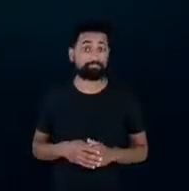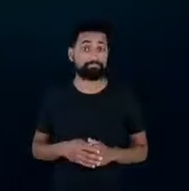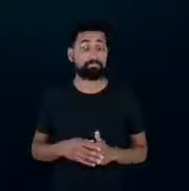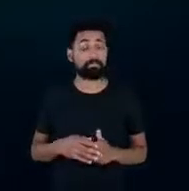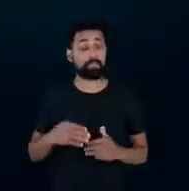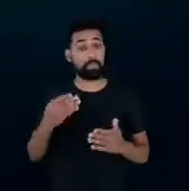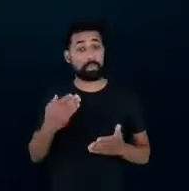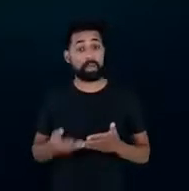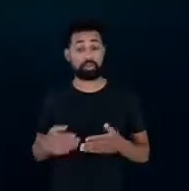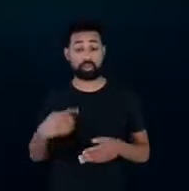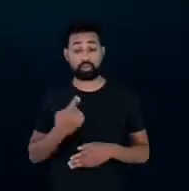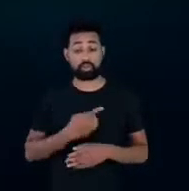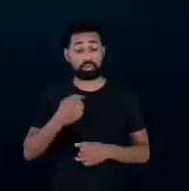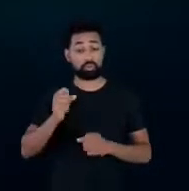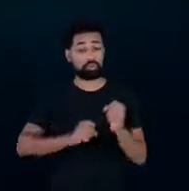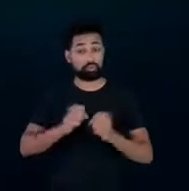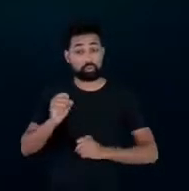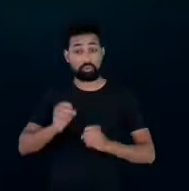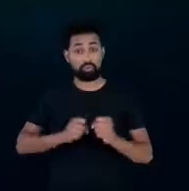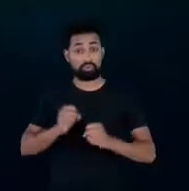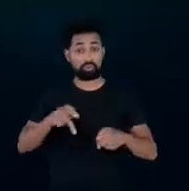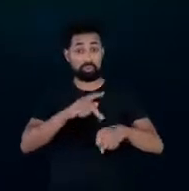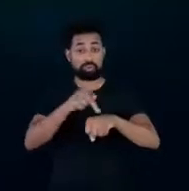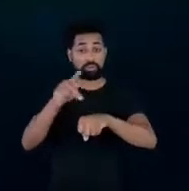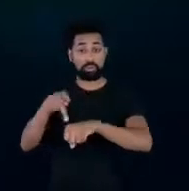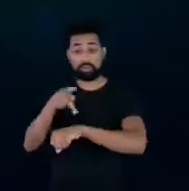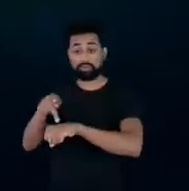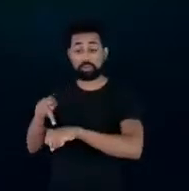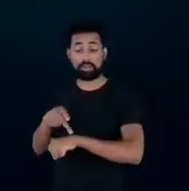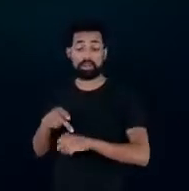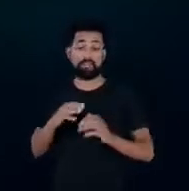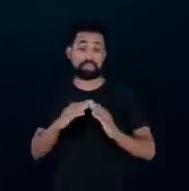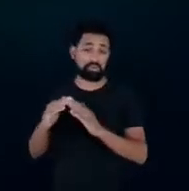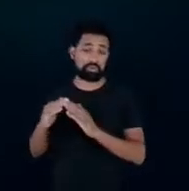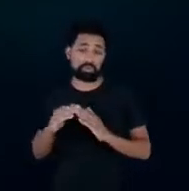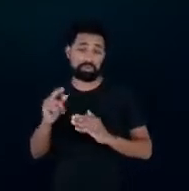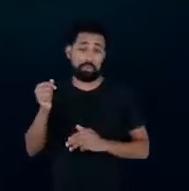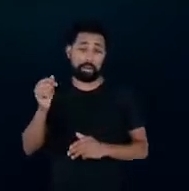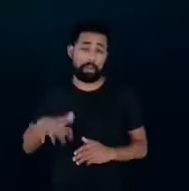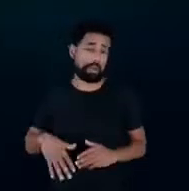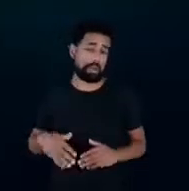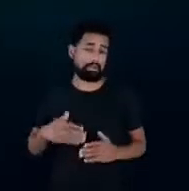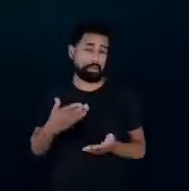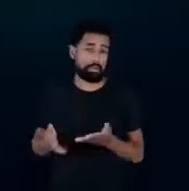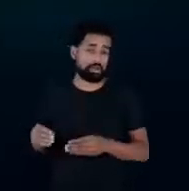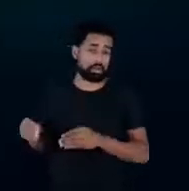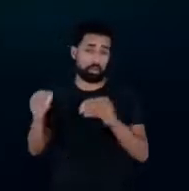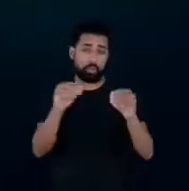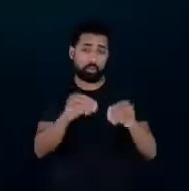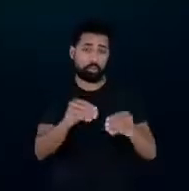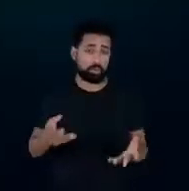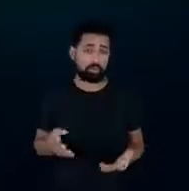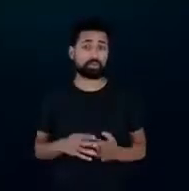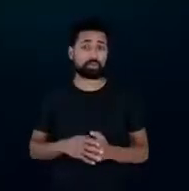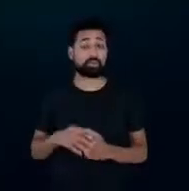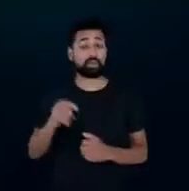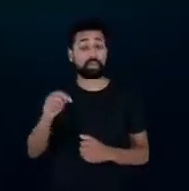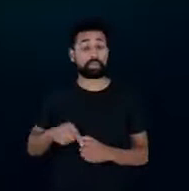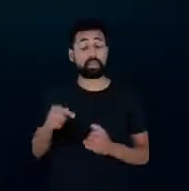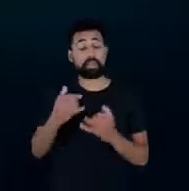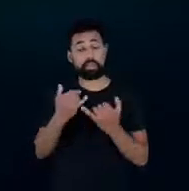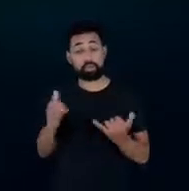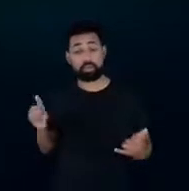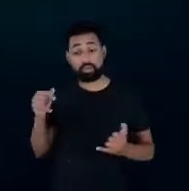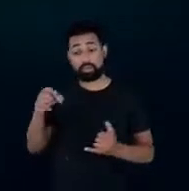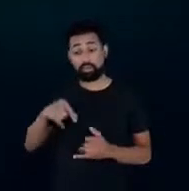nossa indústria ela vai para os países vizinhos onde é mais barato e a política energética no Brasil ela está muito focada